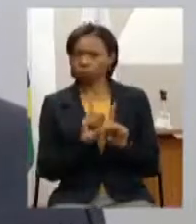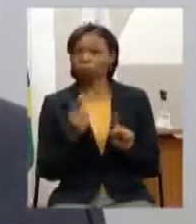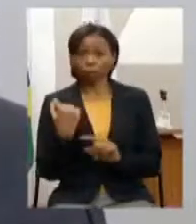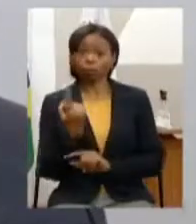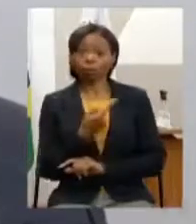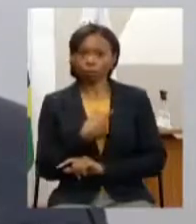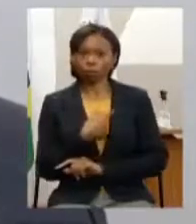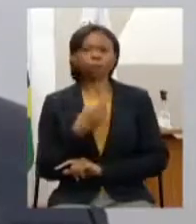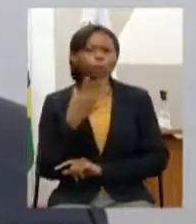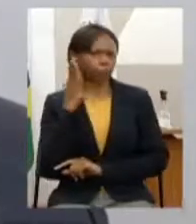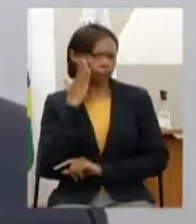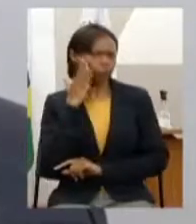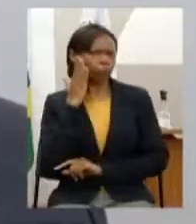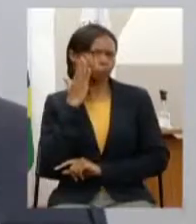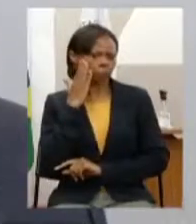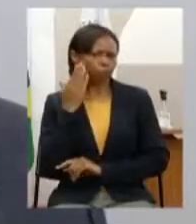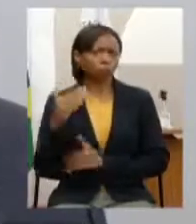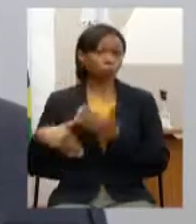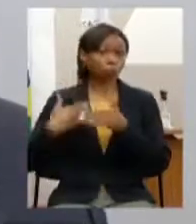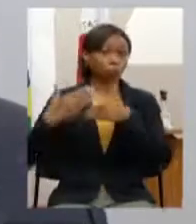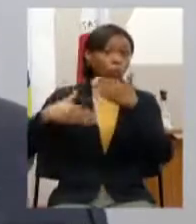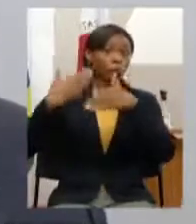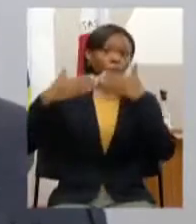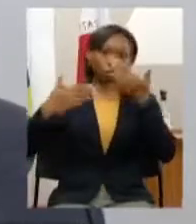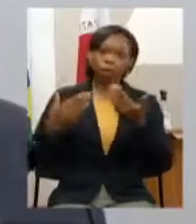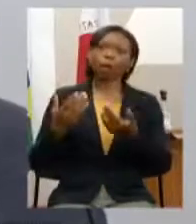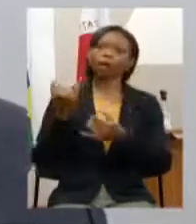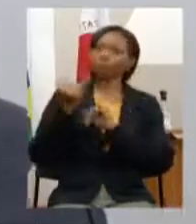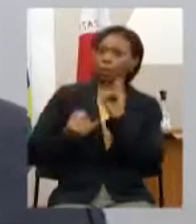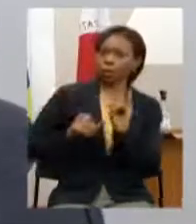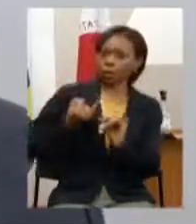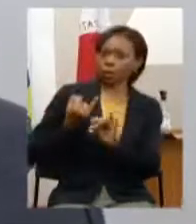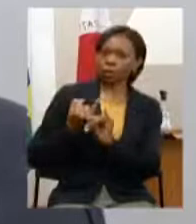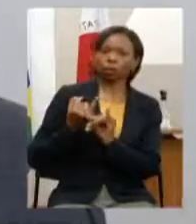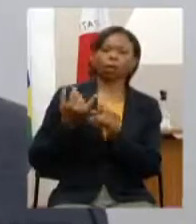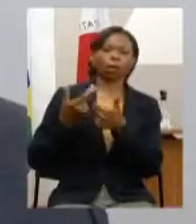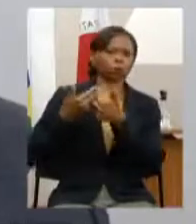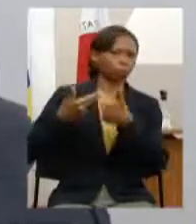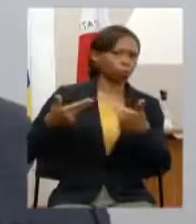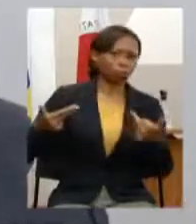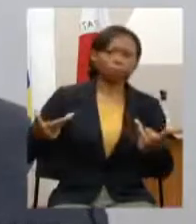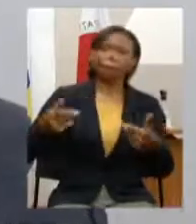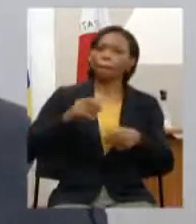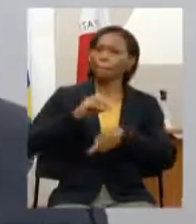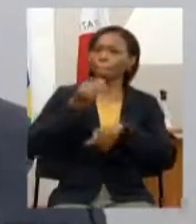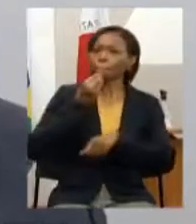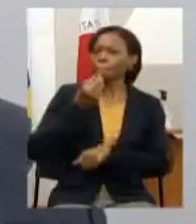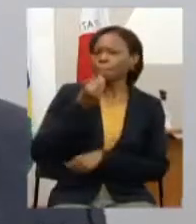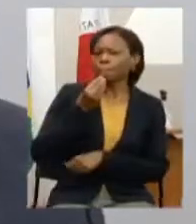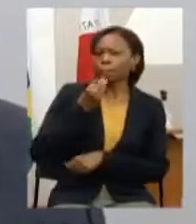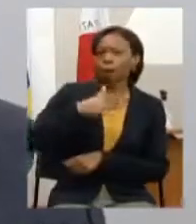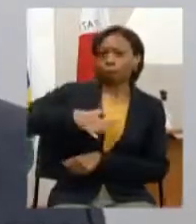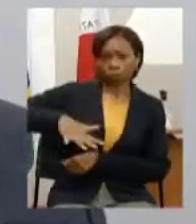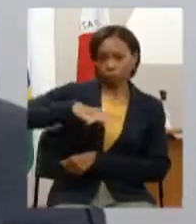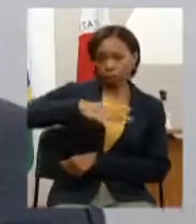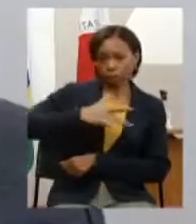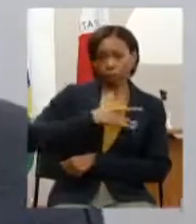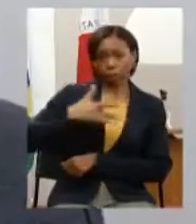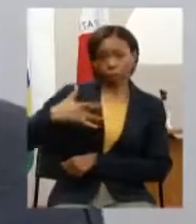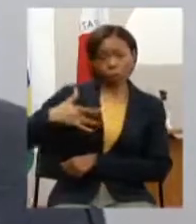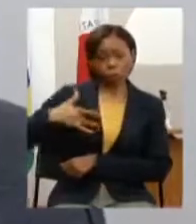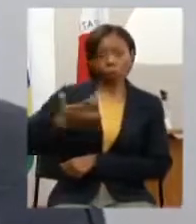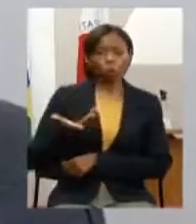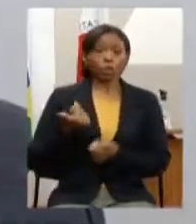os inúmeros avanços que trará como a internet das coisas oportunizações e otimizações na área da saúde pública